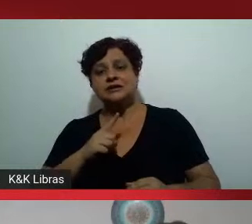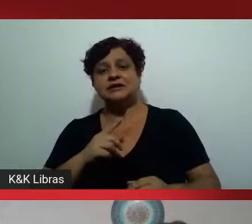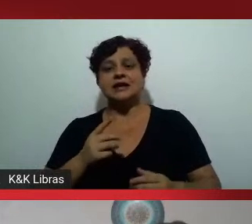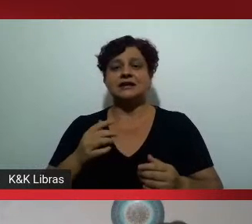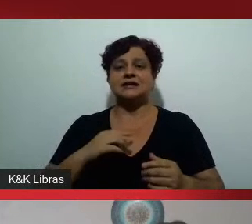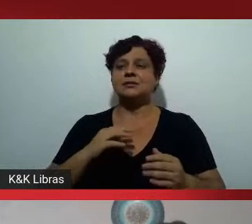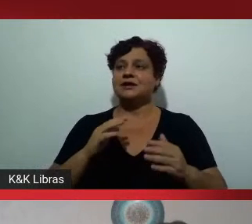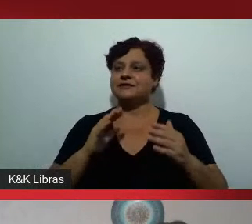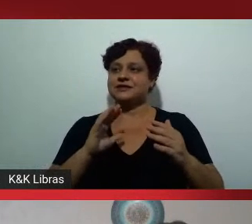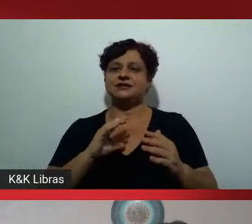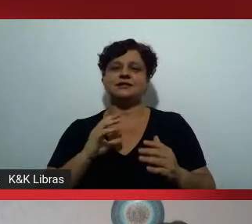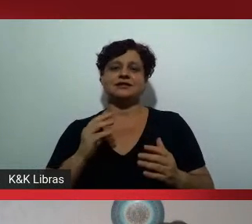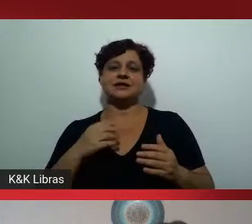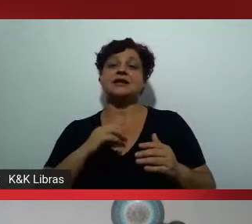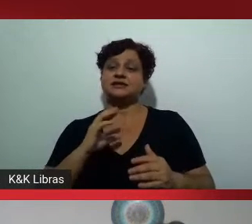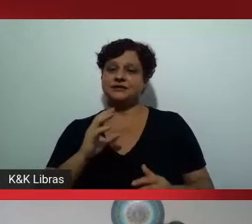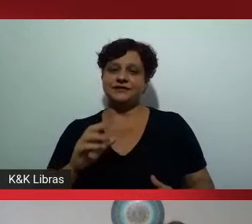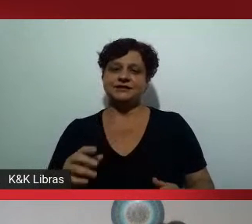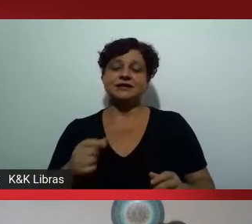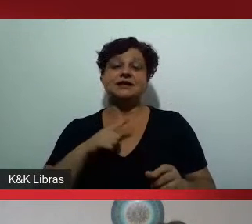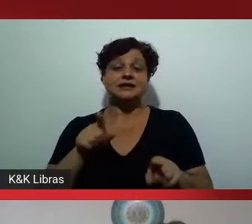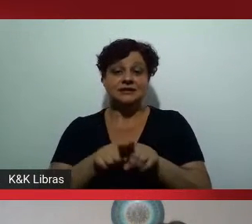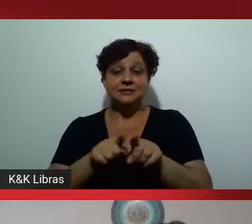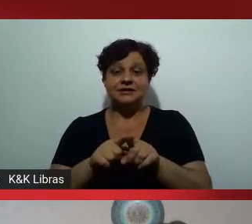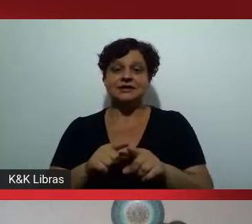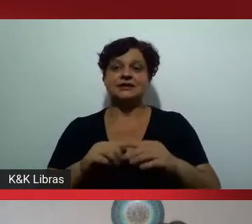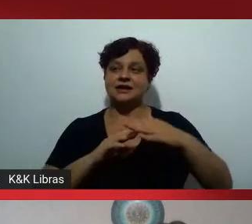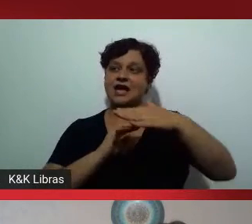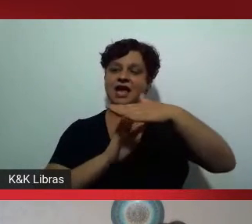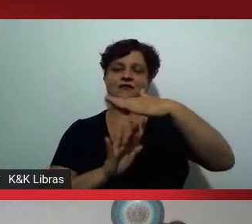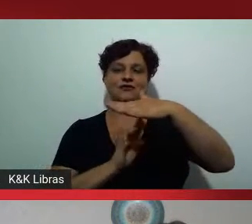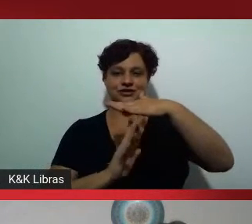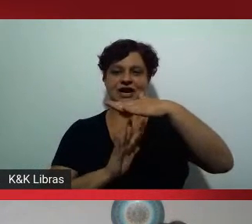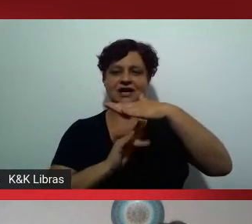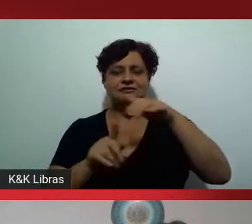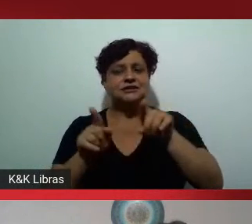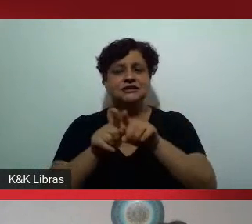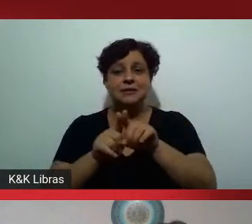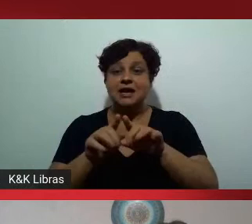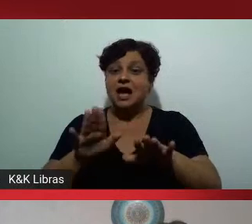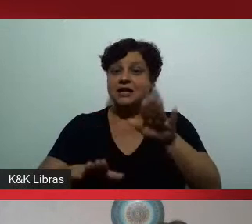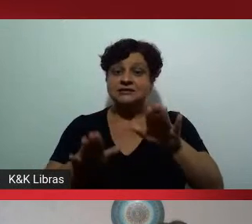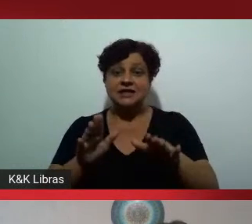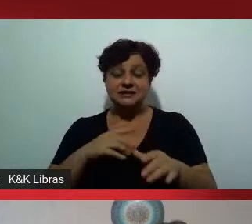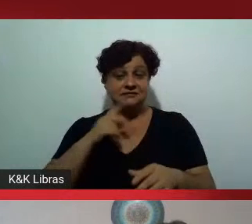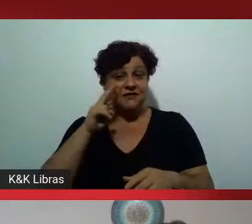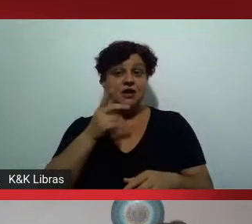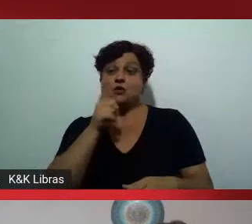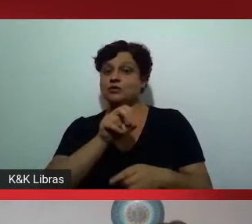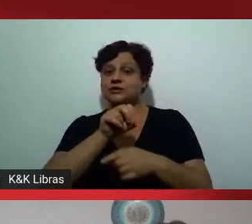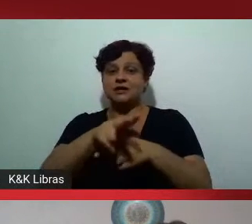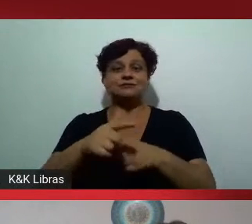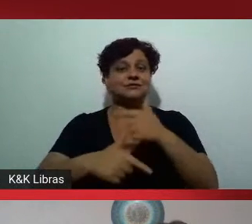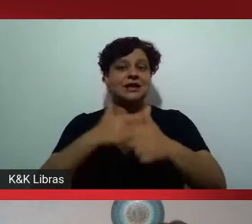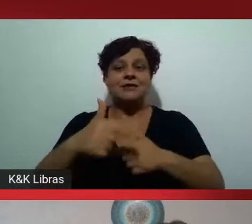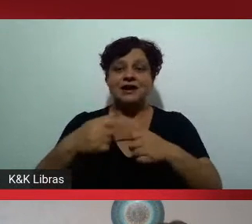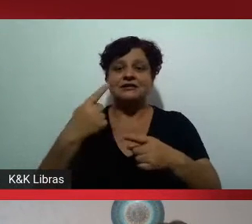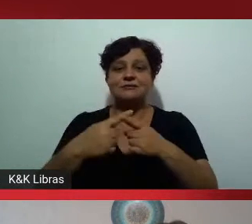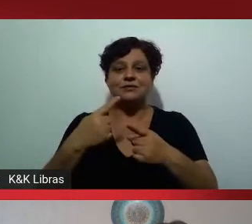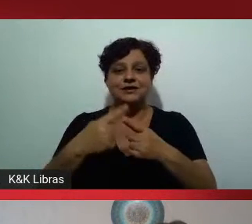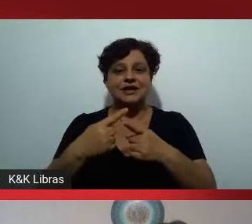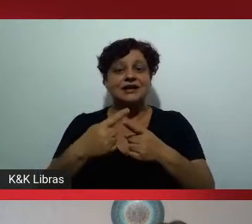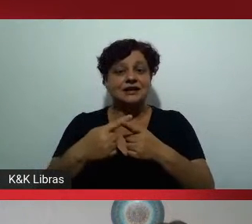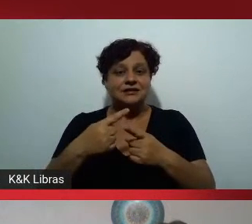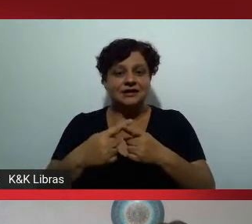pelo simples fato de serem mulheres, não sejam aceitas nesse mercado. Então, existe uma mudança em